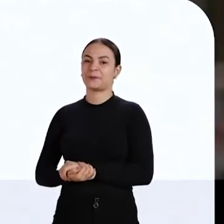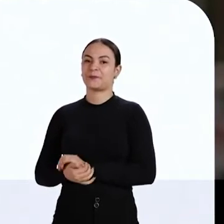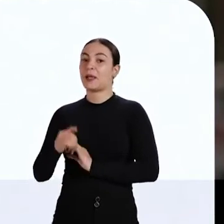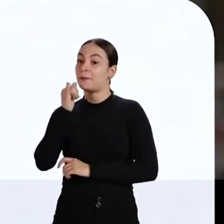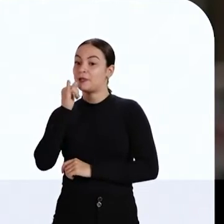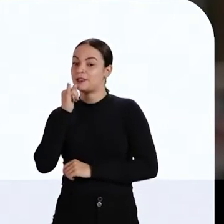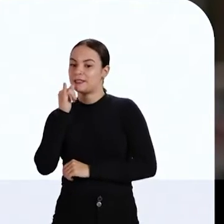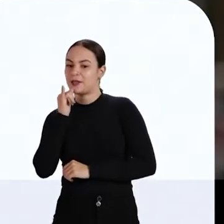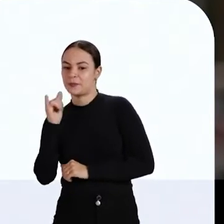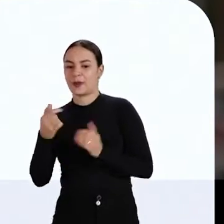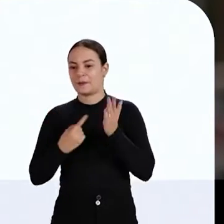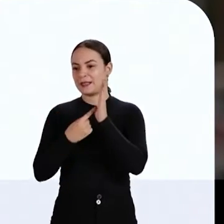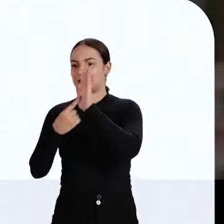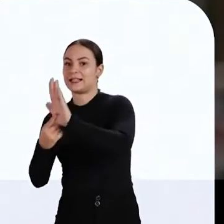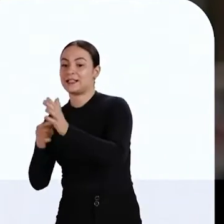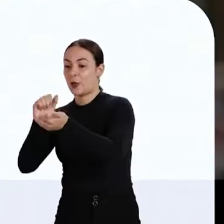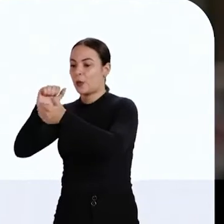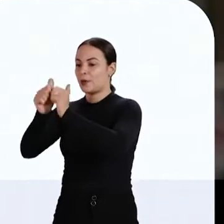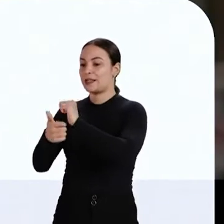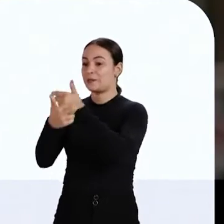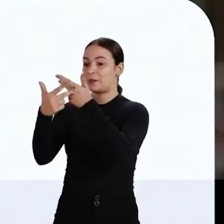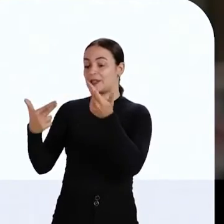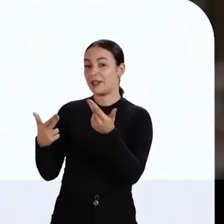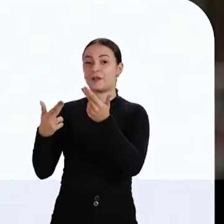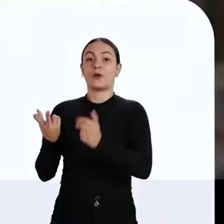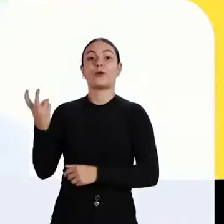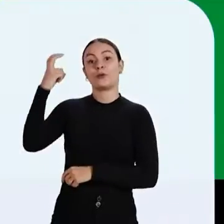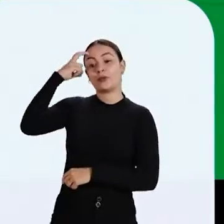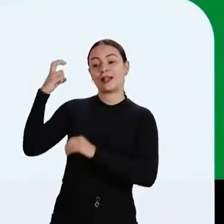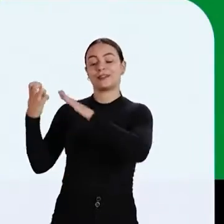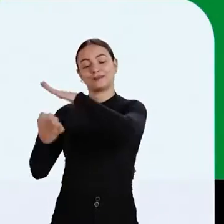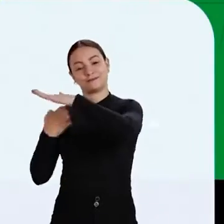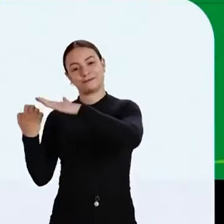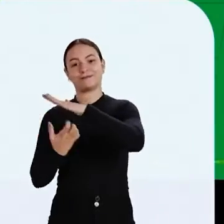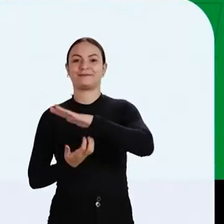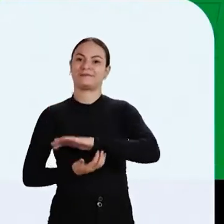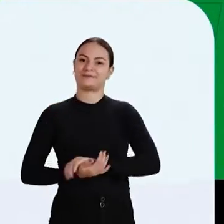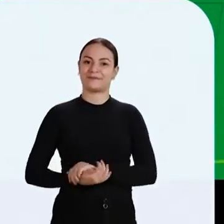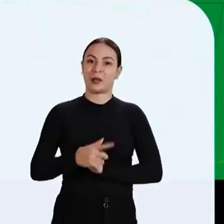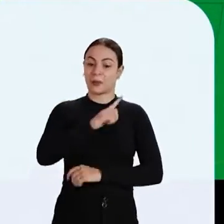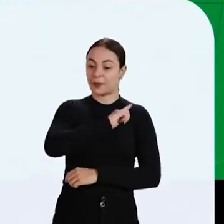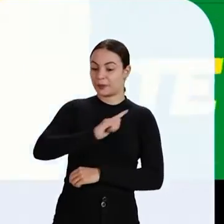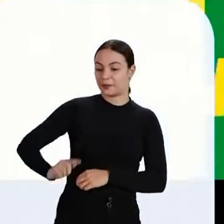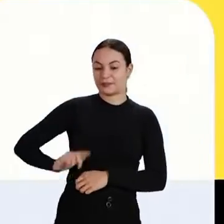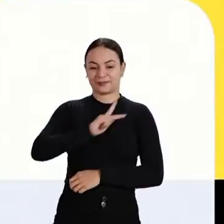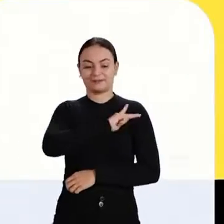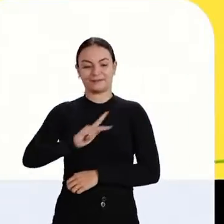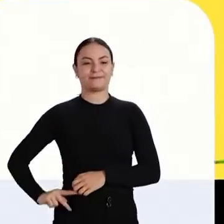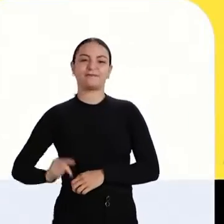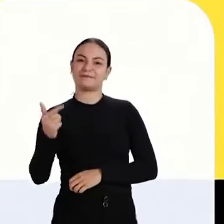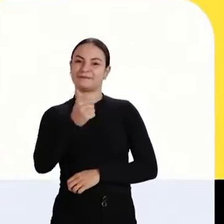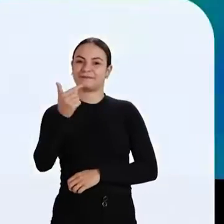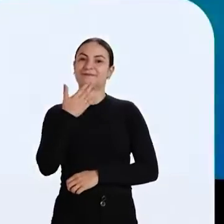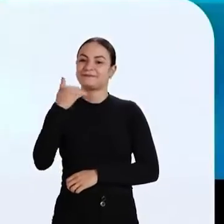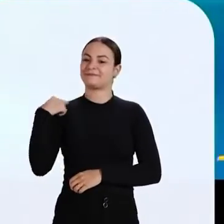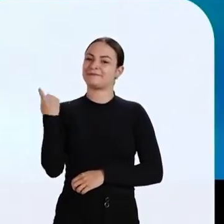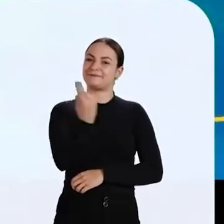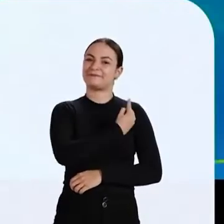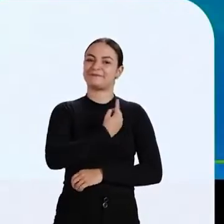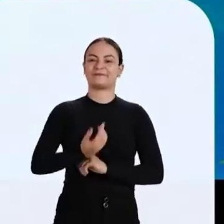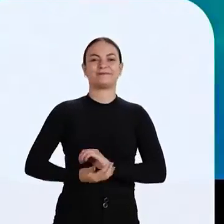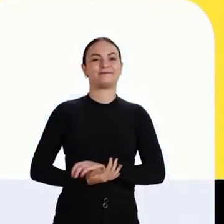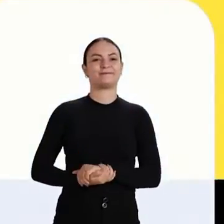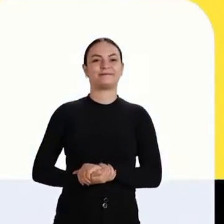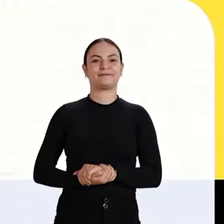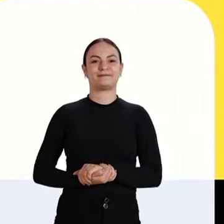grandes eventos esportivos, culturais e empresariais. Para governador e presidente, 22 é o melhor para a